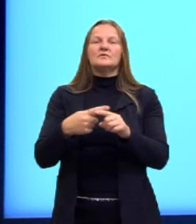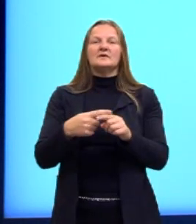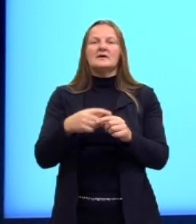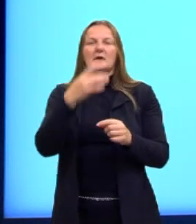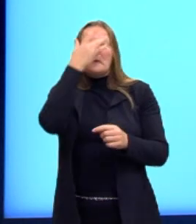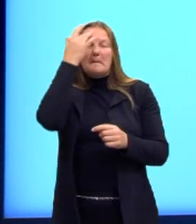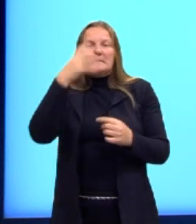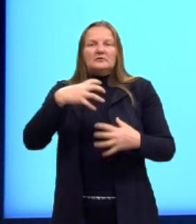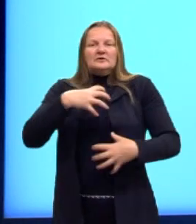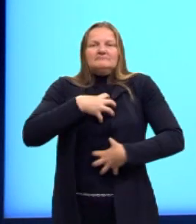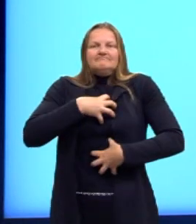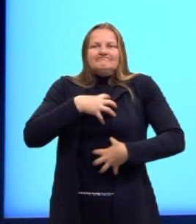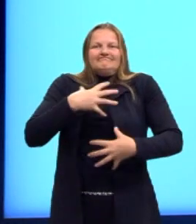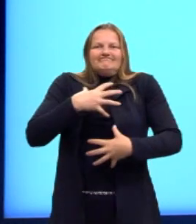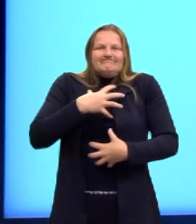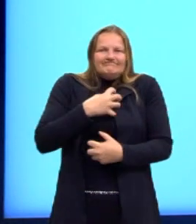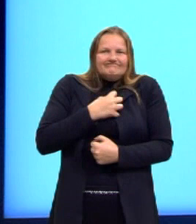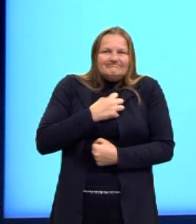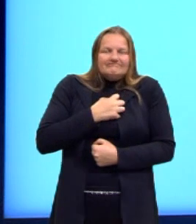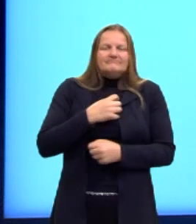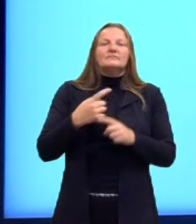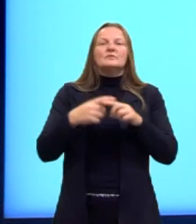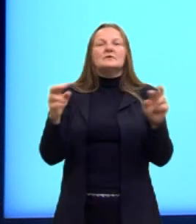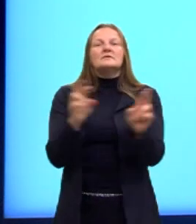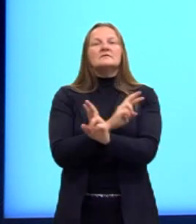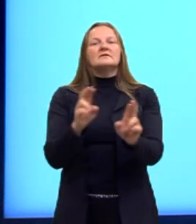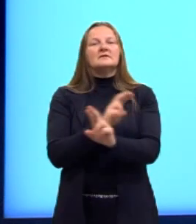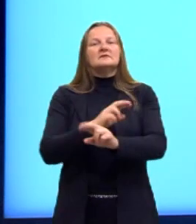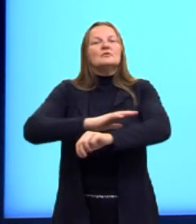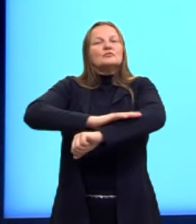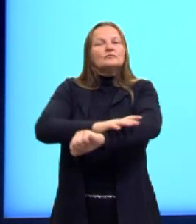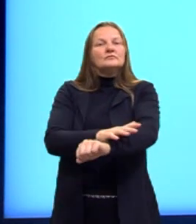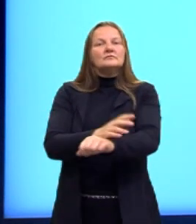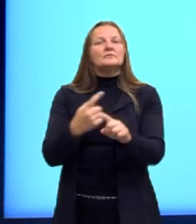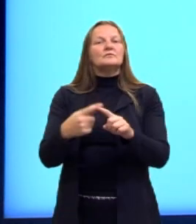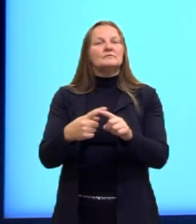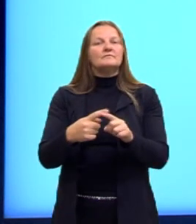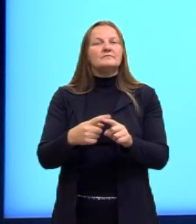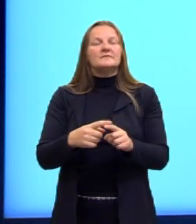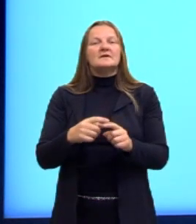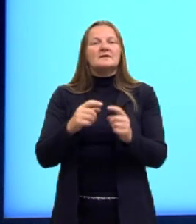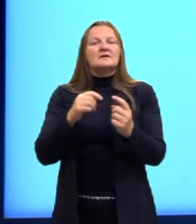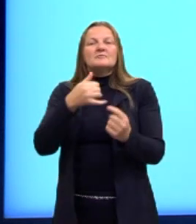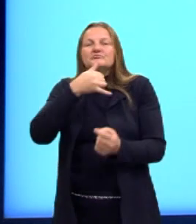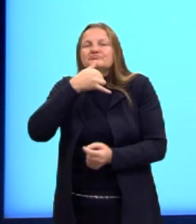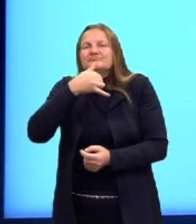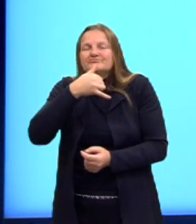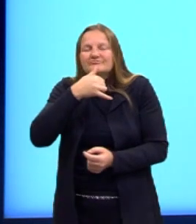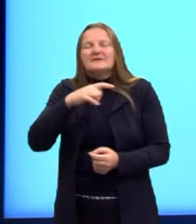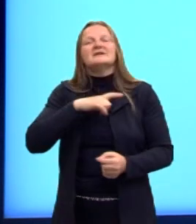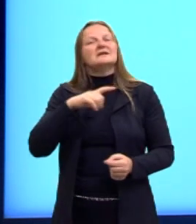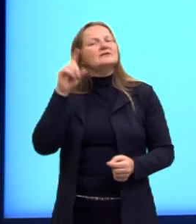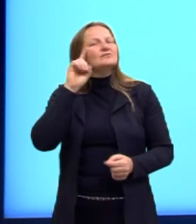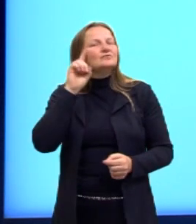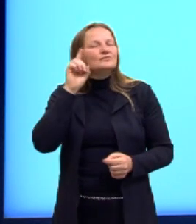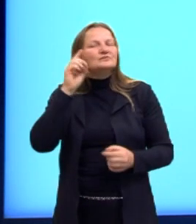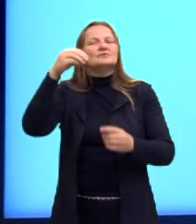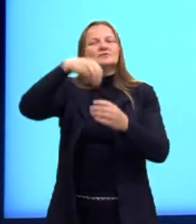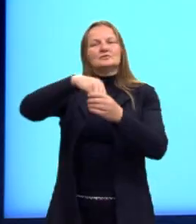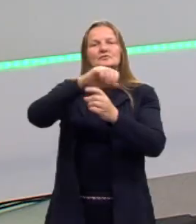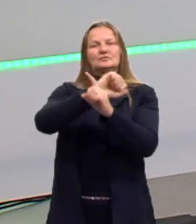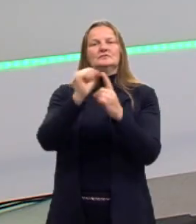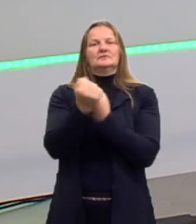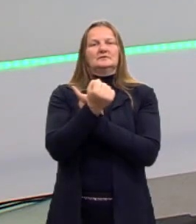negro tem relação também com o racismo? Que é algo que, infelizmente, ainda acontece na nossa sociedade